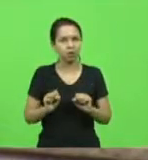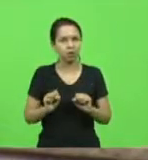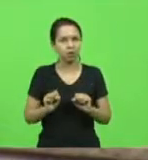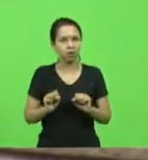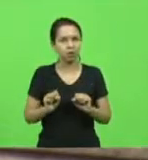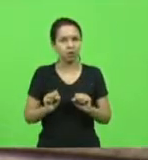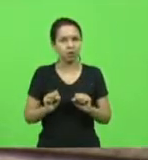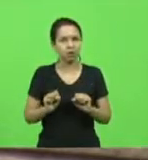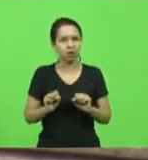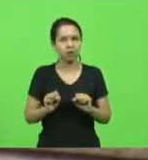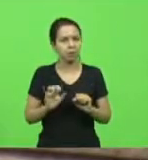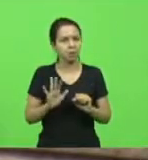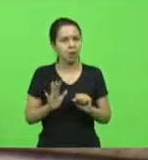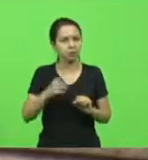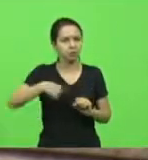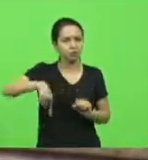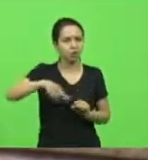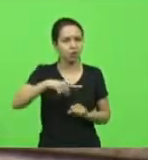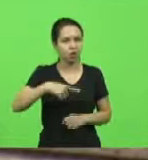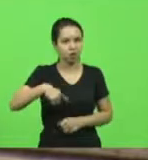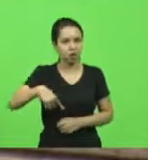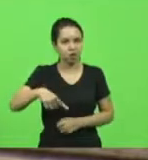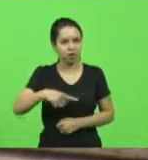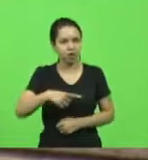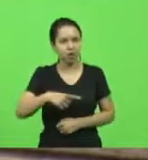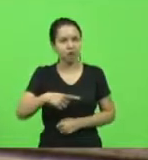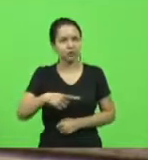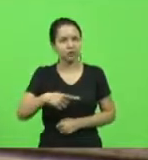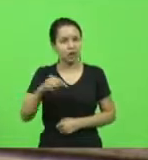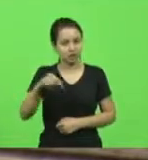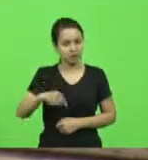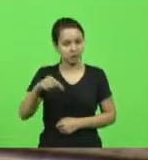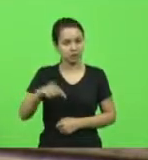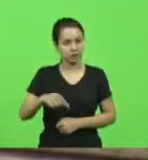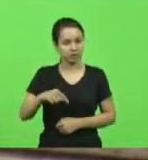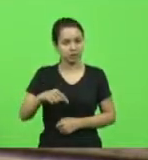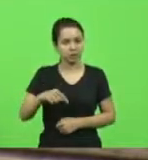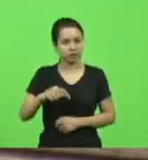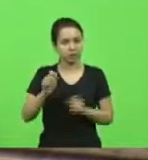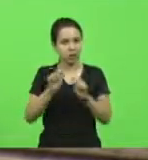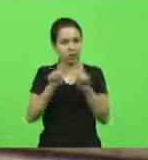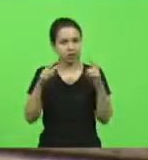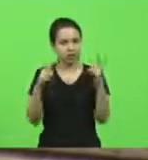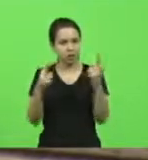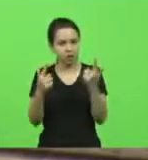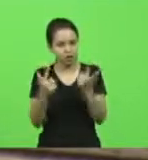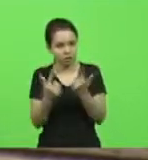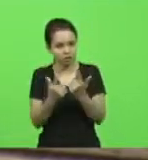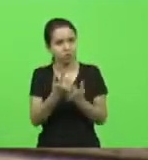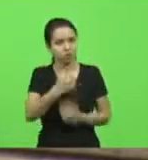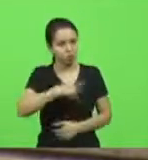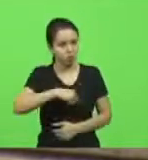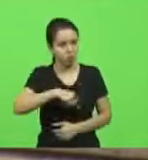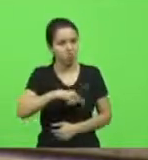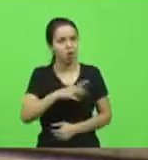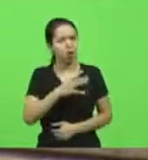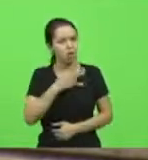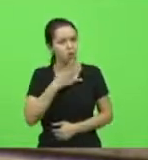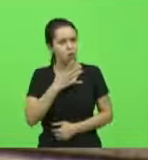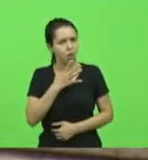Mas nós que estamos aqui na Assembleia Legislativa e conhecendo todo o rito